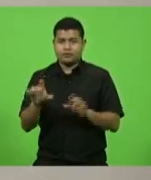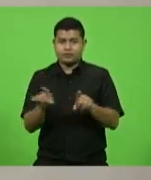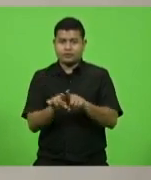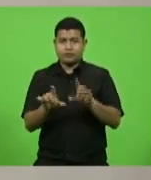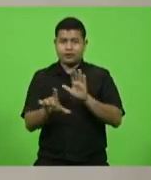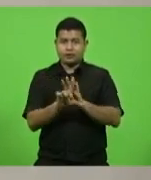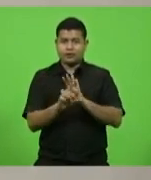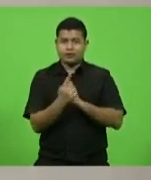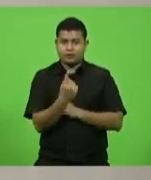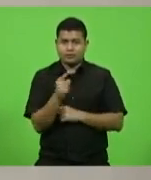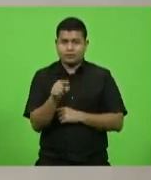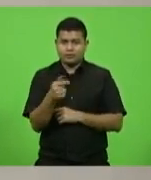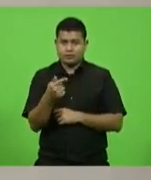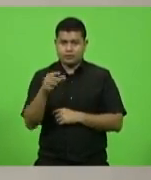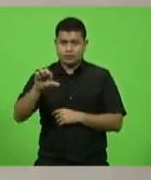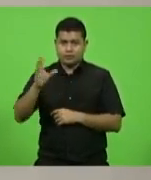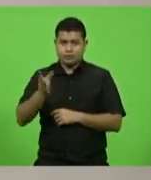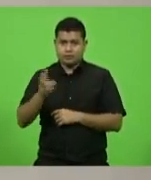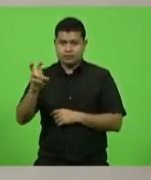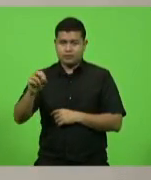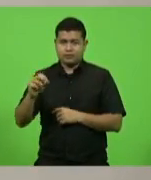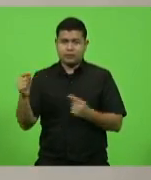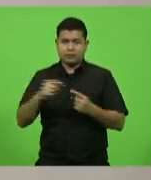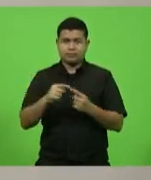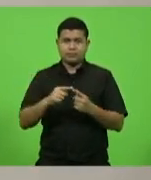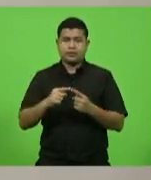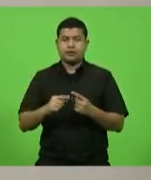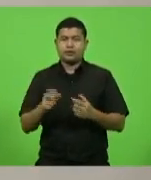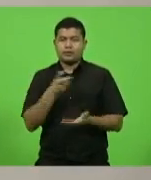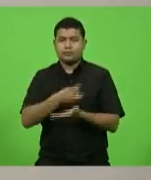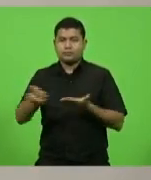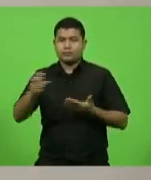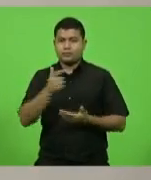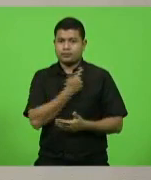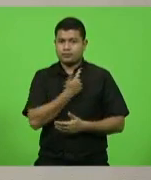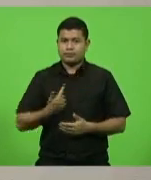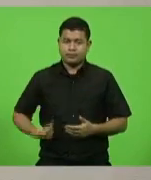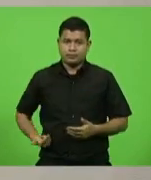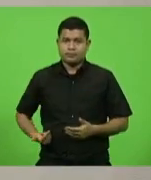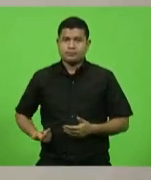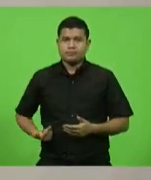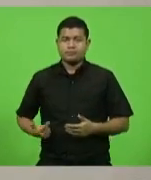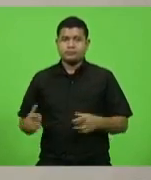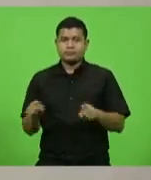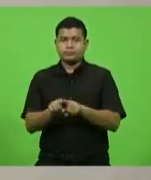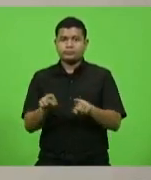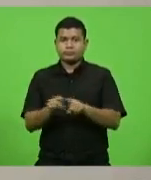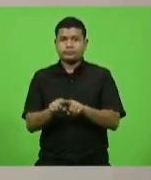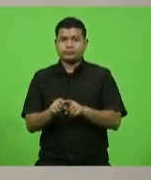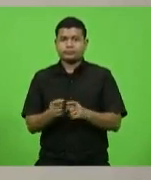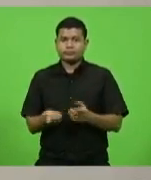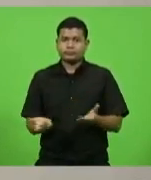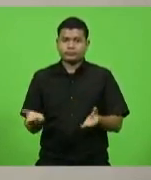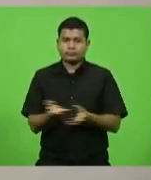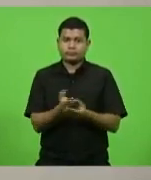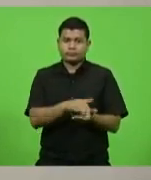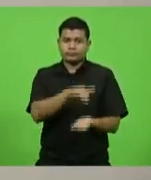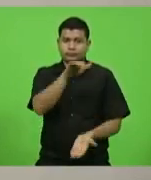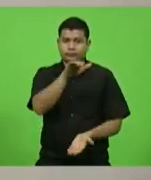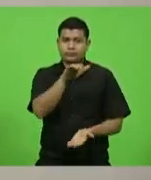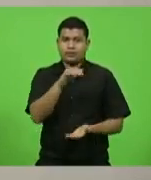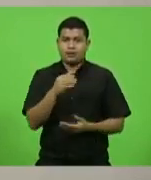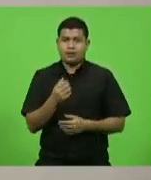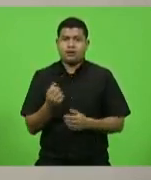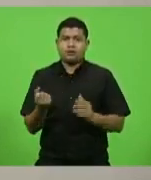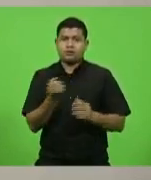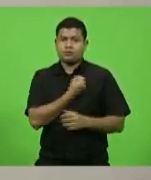governador, considerando a decisão do Supremo Tribunal Federal nos autos da ação direta de inconstitucionalidade número 5